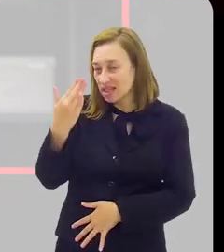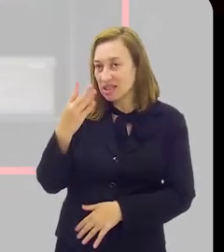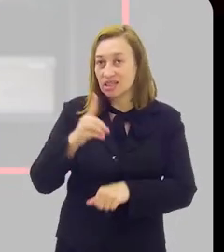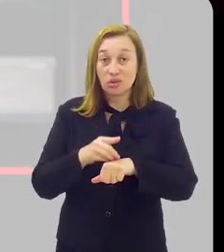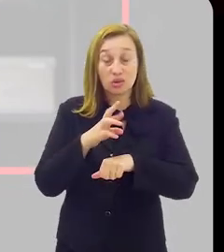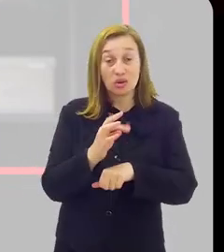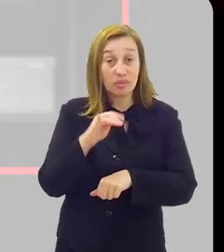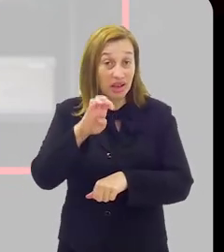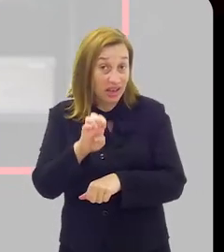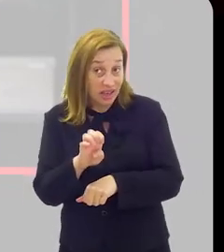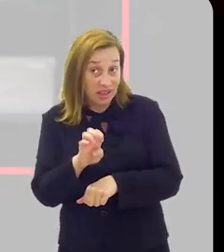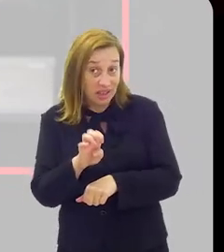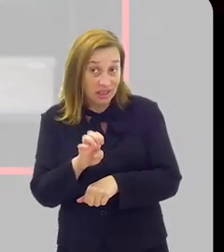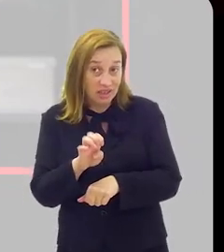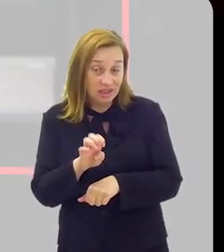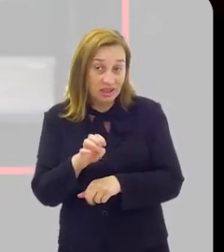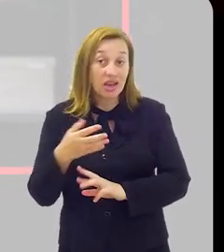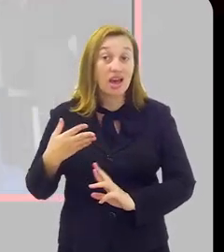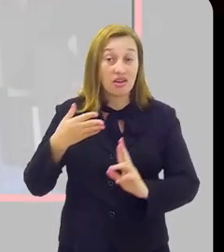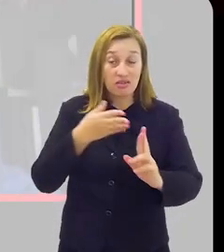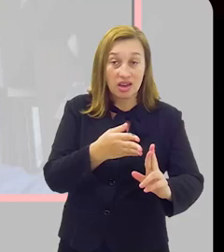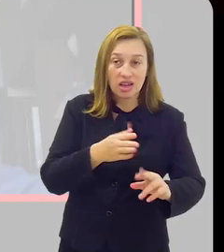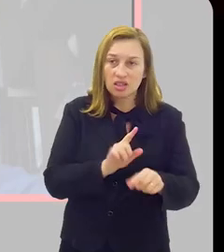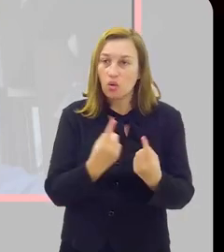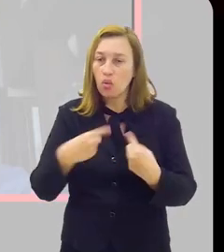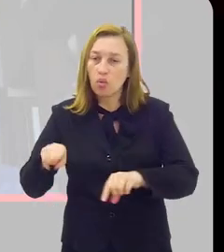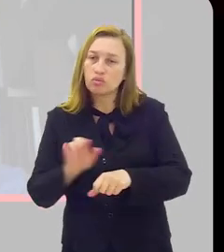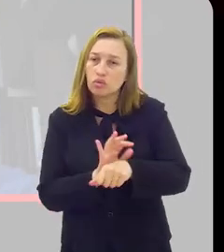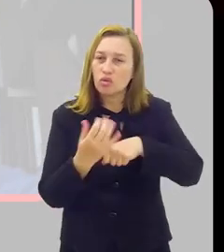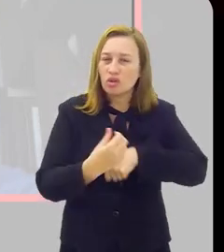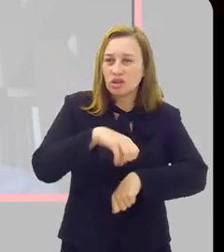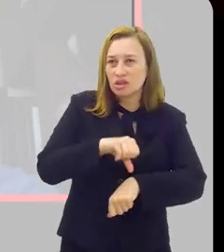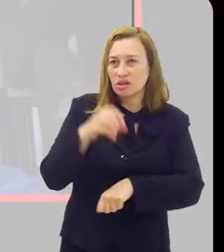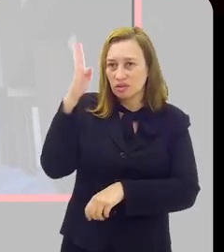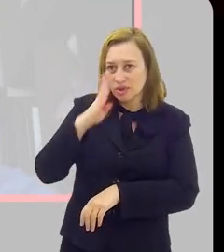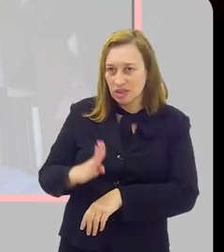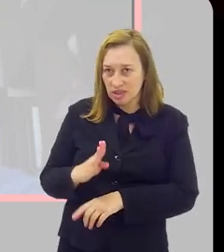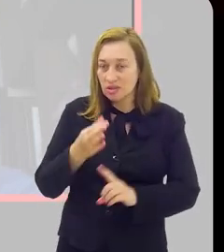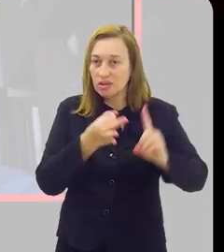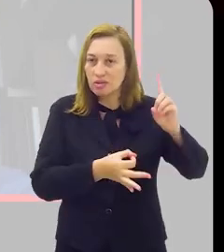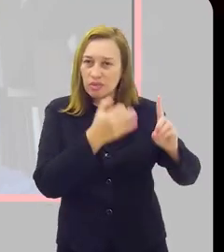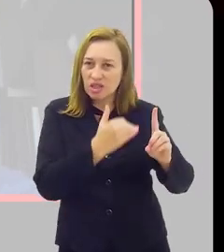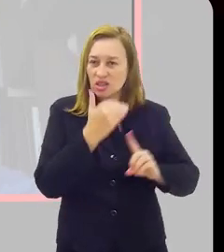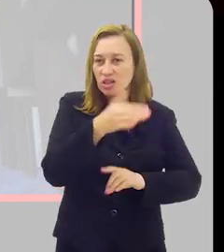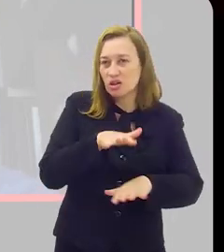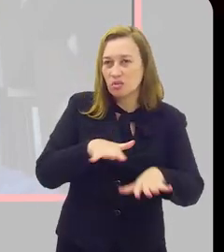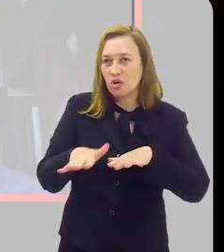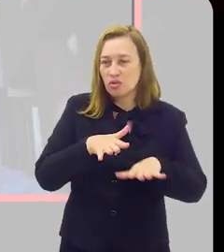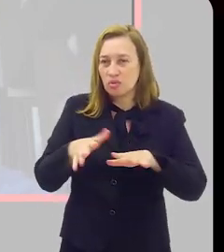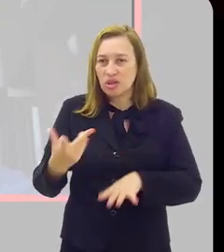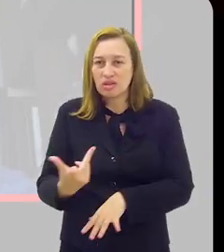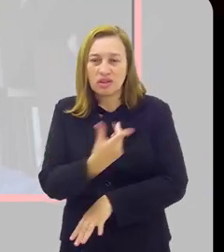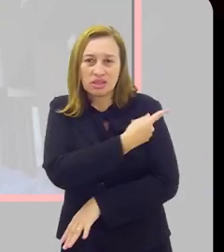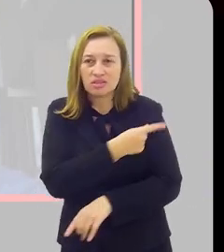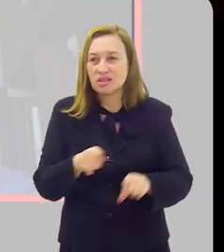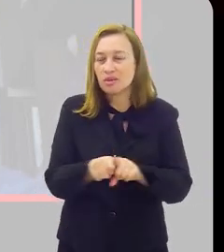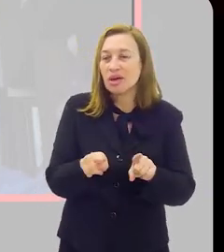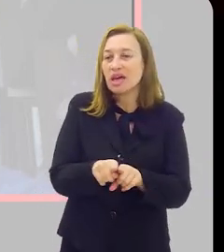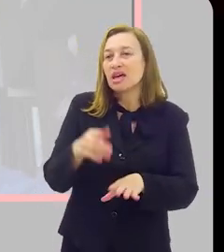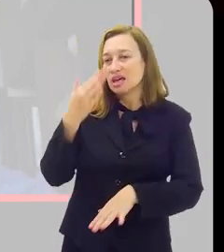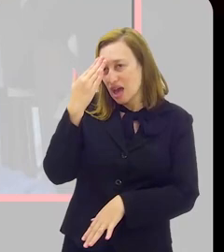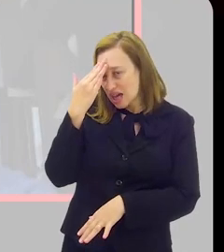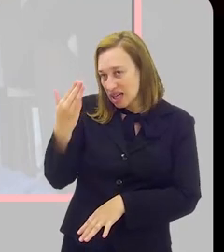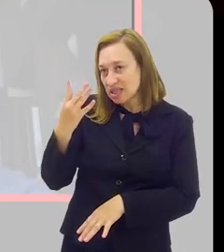agradeço a participação da doutora Margarete Dalcomo, referência no combate à Covid-19 no Brasil, embaixadora do Movimento Nacional pela